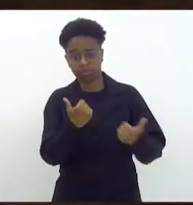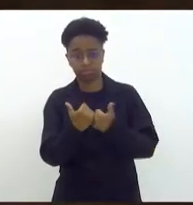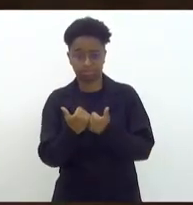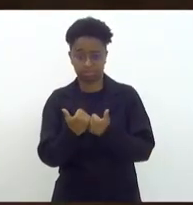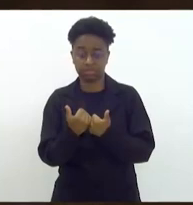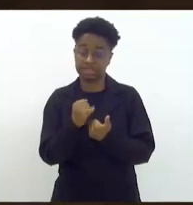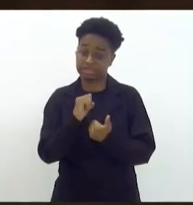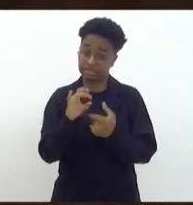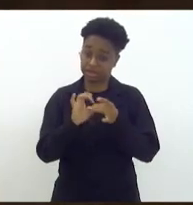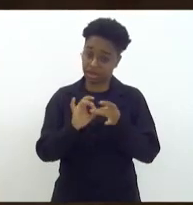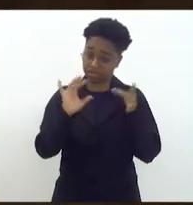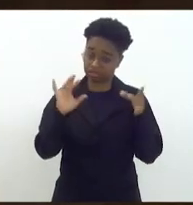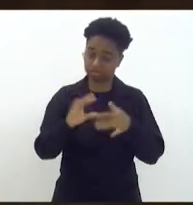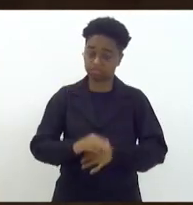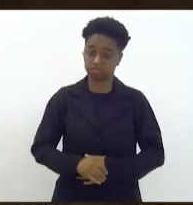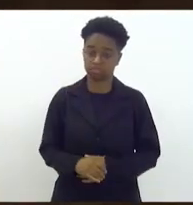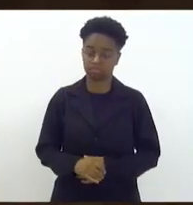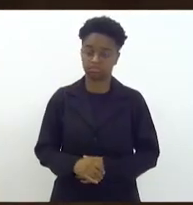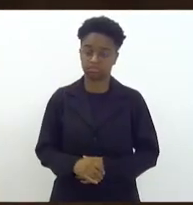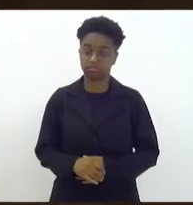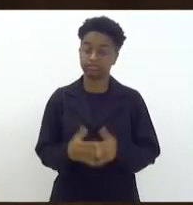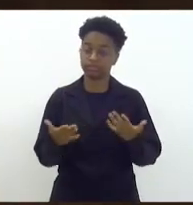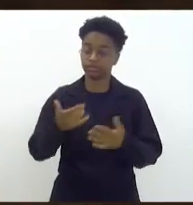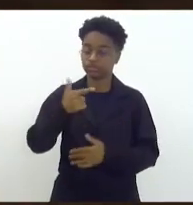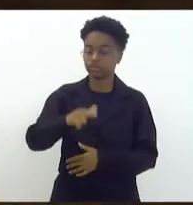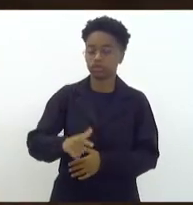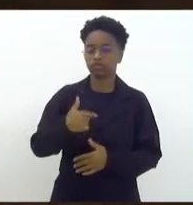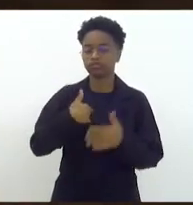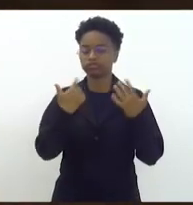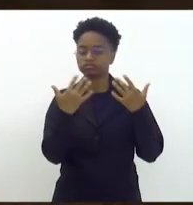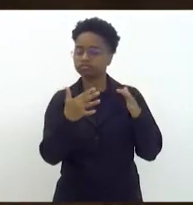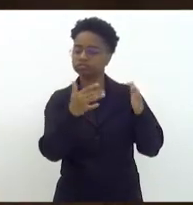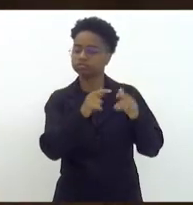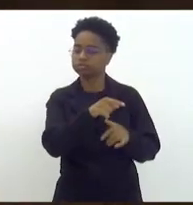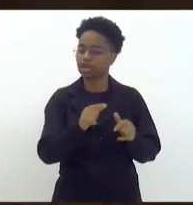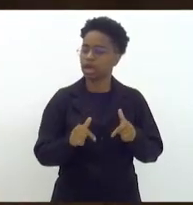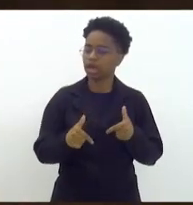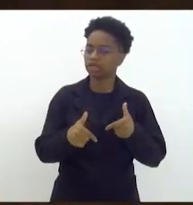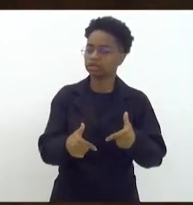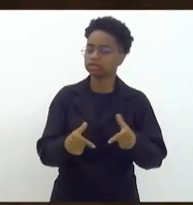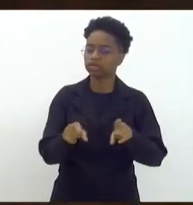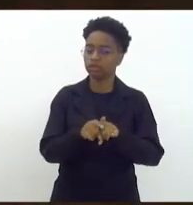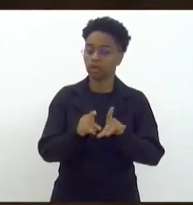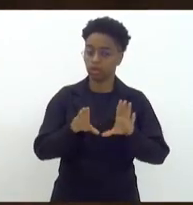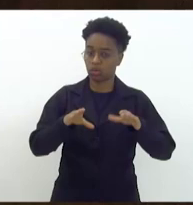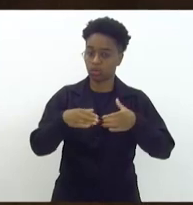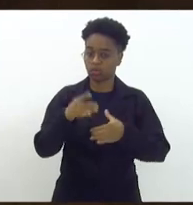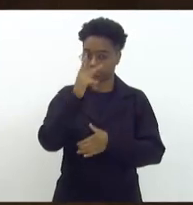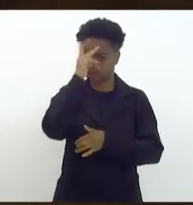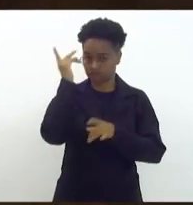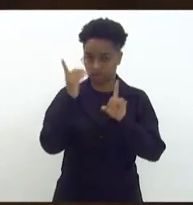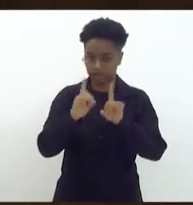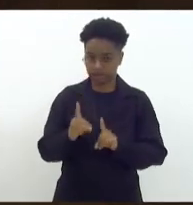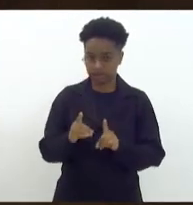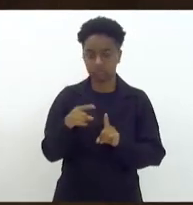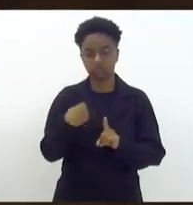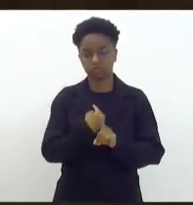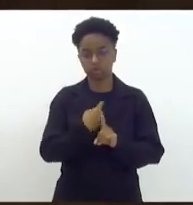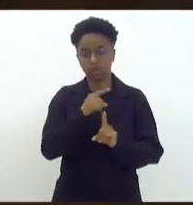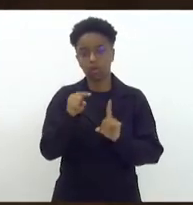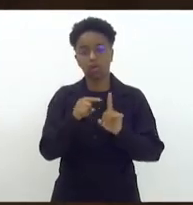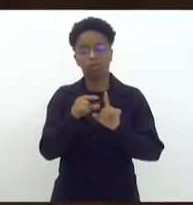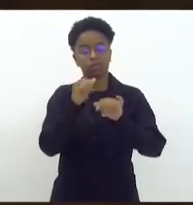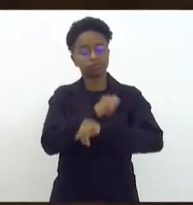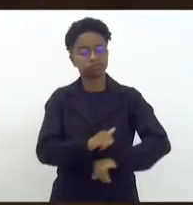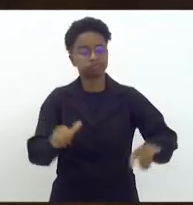aberto. Então, mais uma vez, saúdo a sua iniciativa e colocar a nossa comissão da pessoa com deficiência para propagar cada